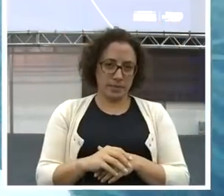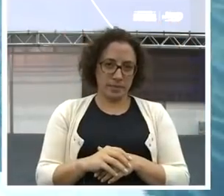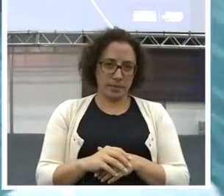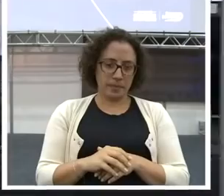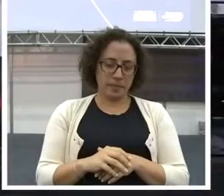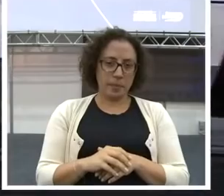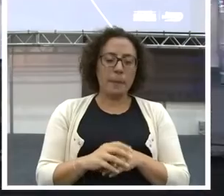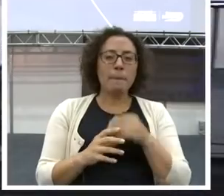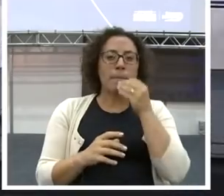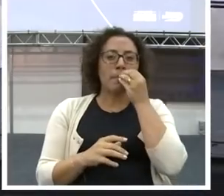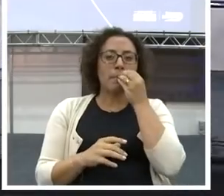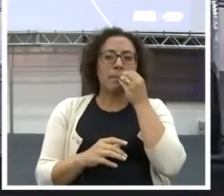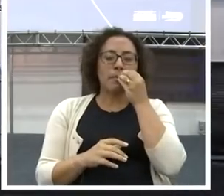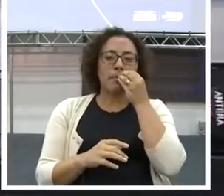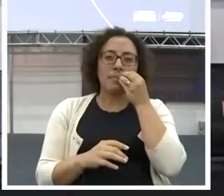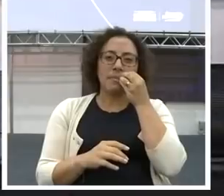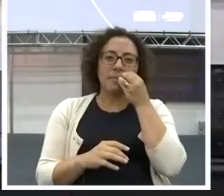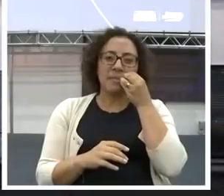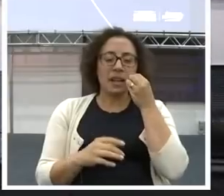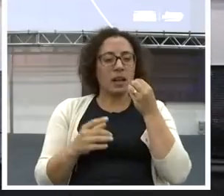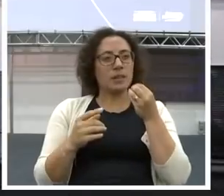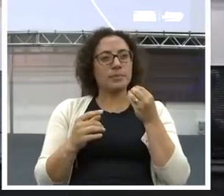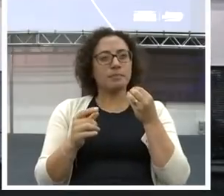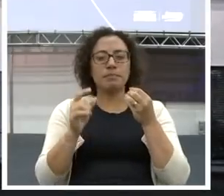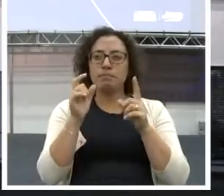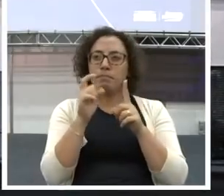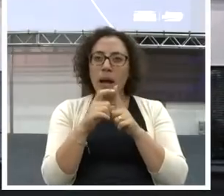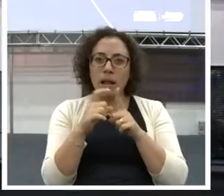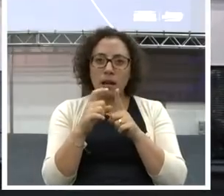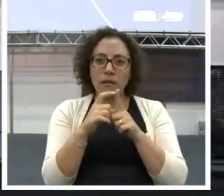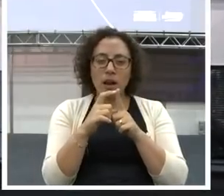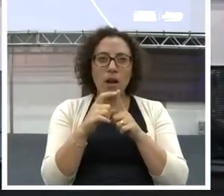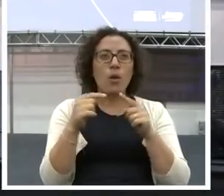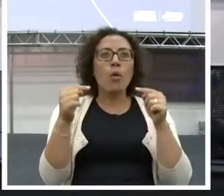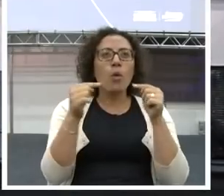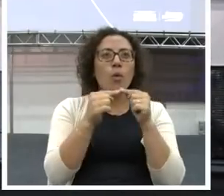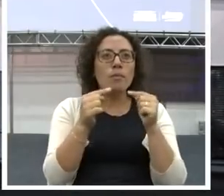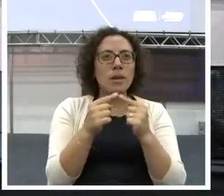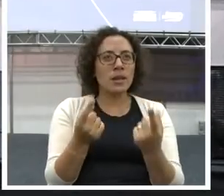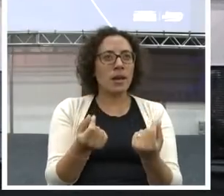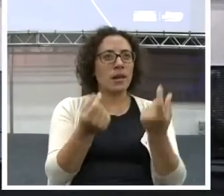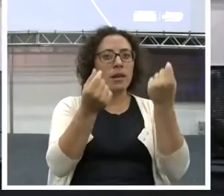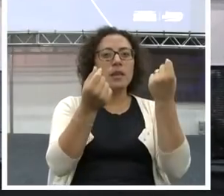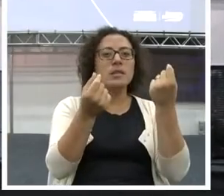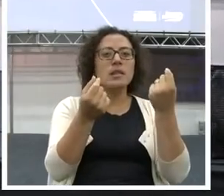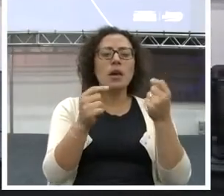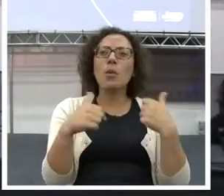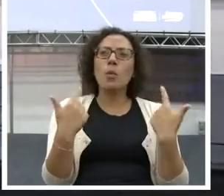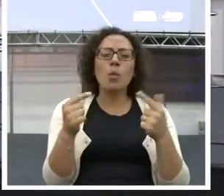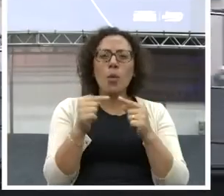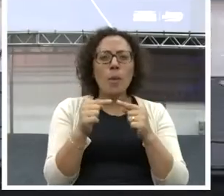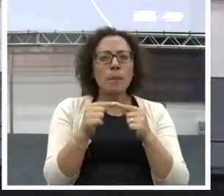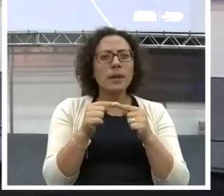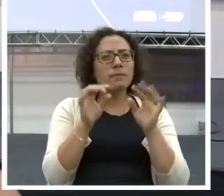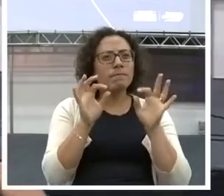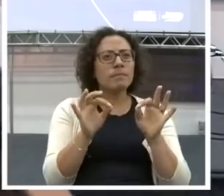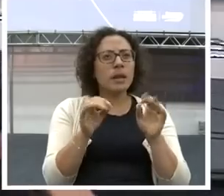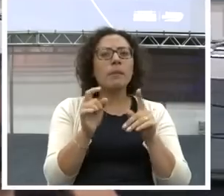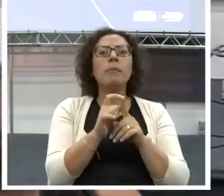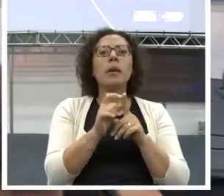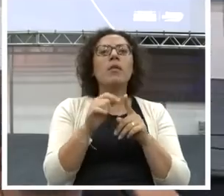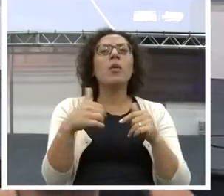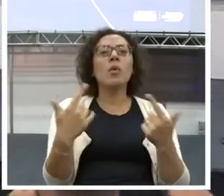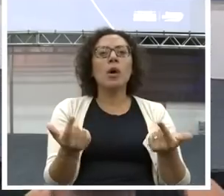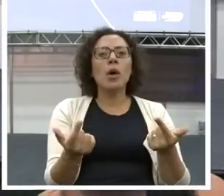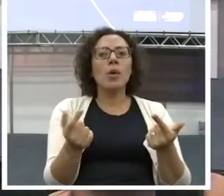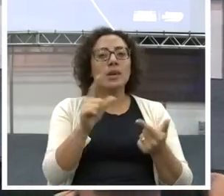A maior palavra para definir riqueza é escolha. Você, quando é rico, você tem direito